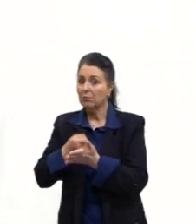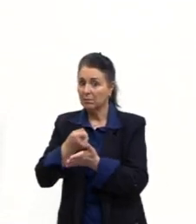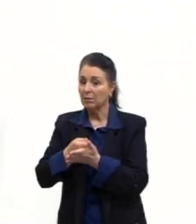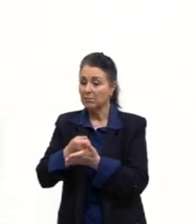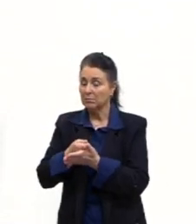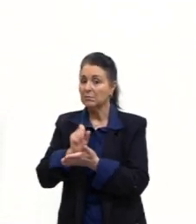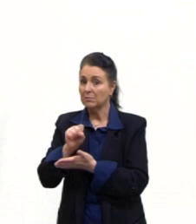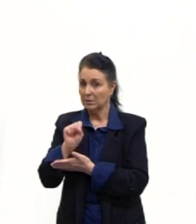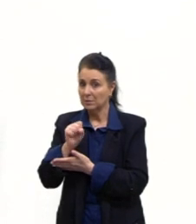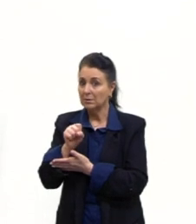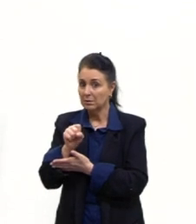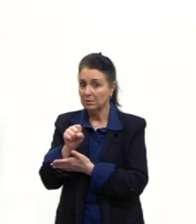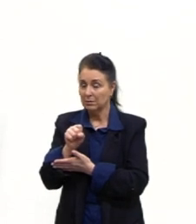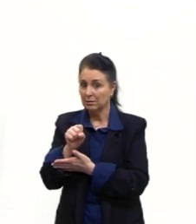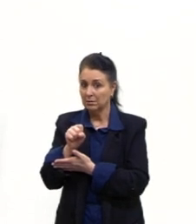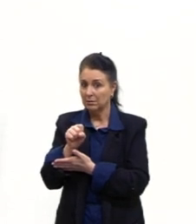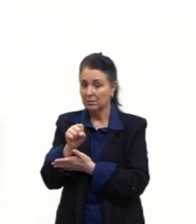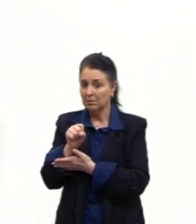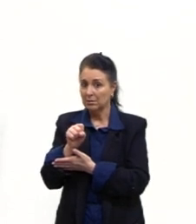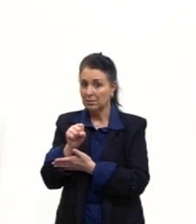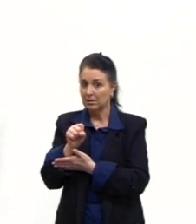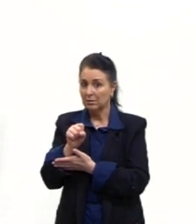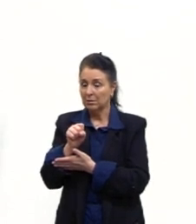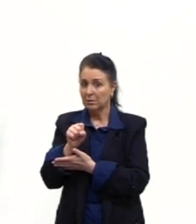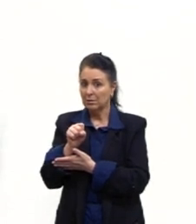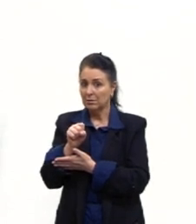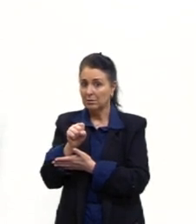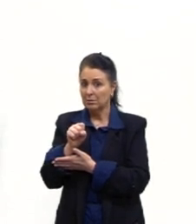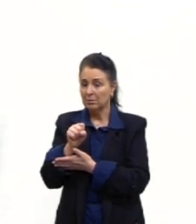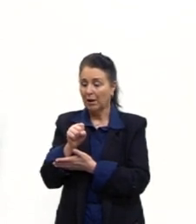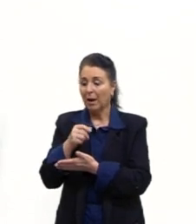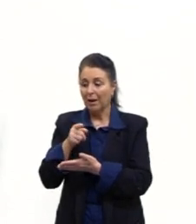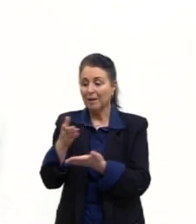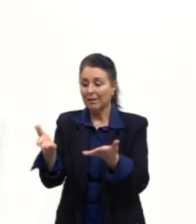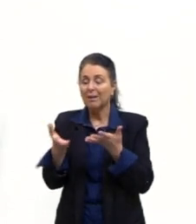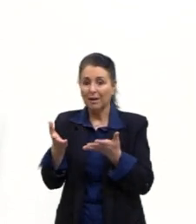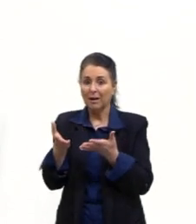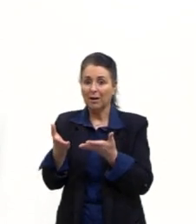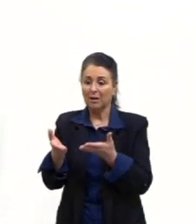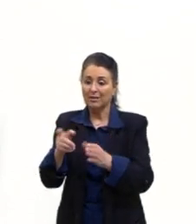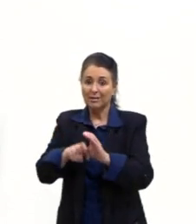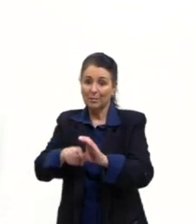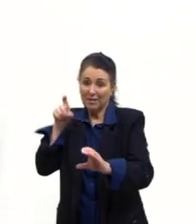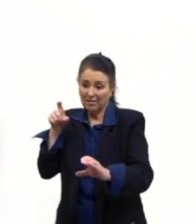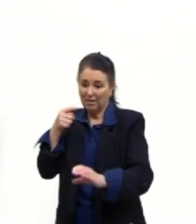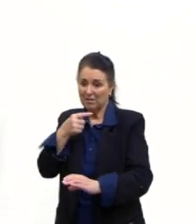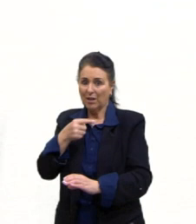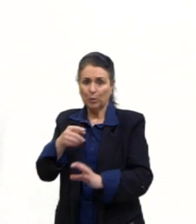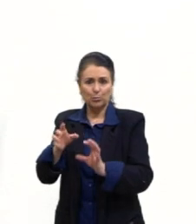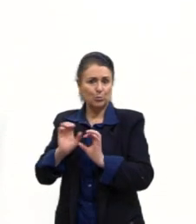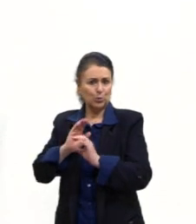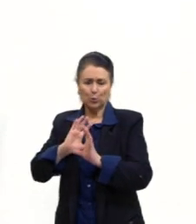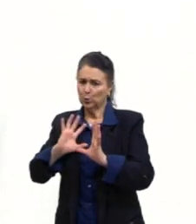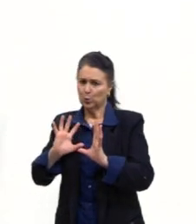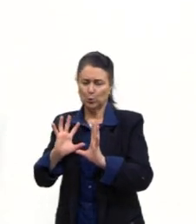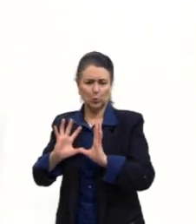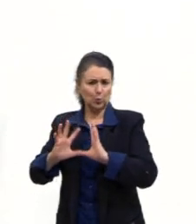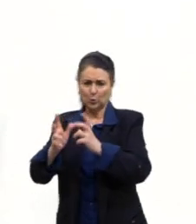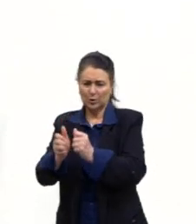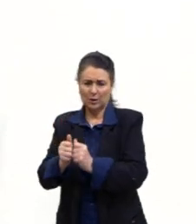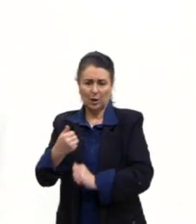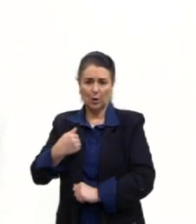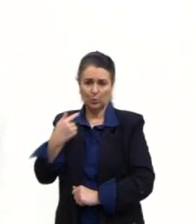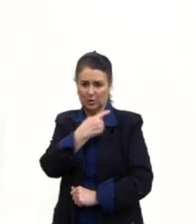tornar independente da China, entre outras coisas, tá? Então, os